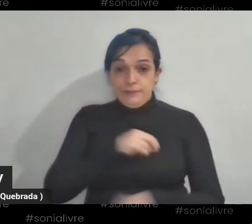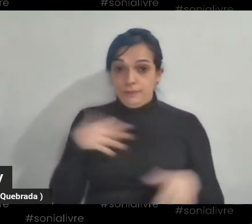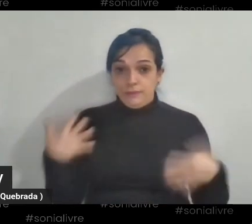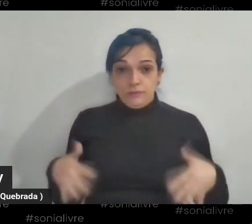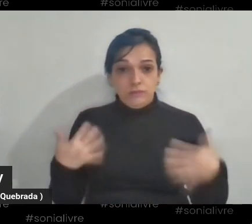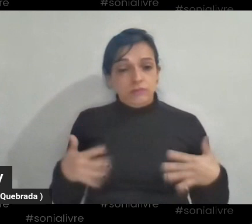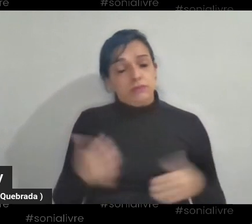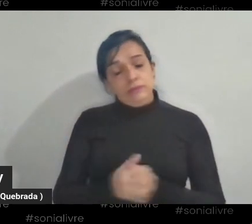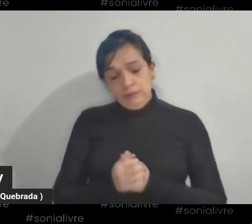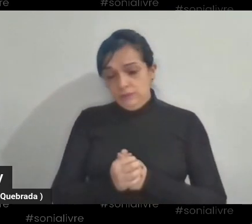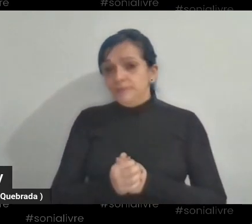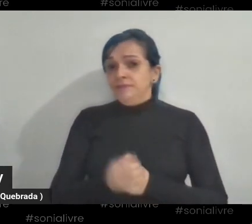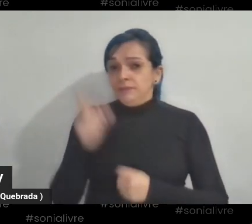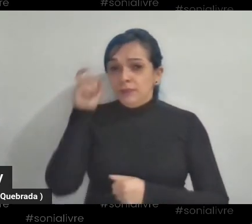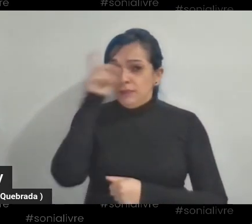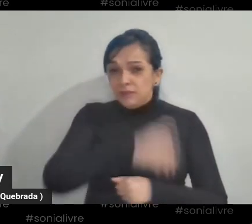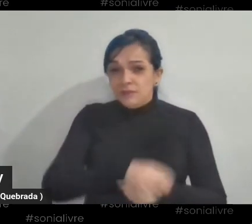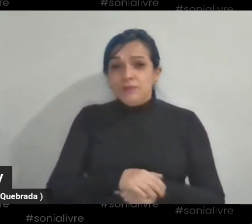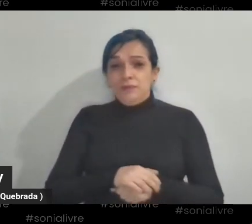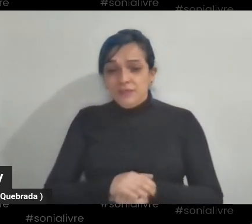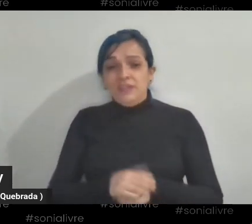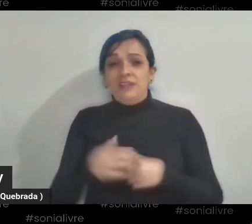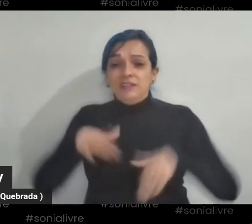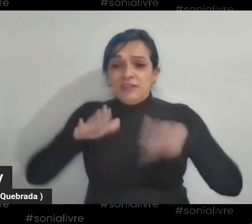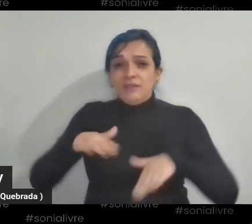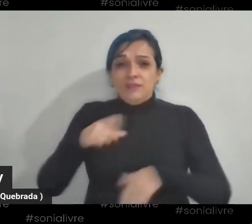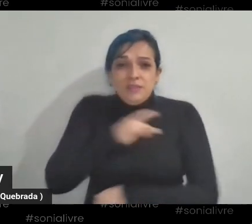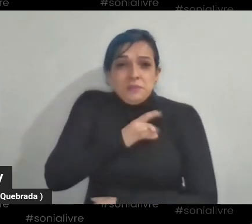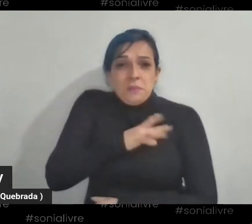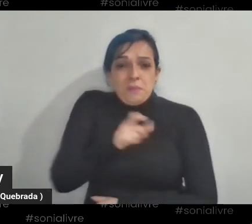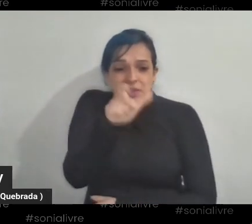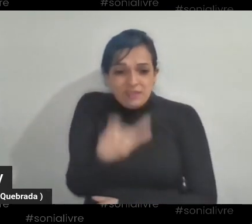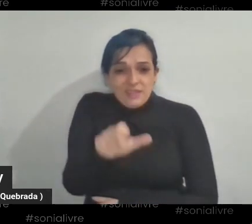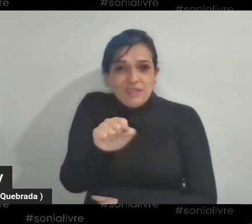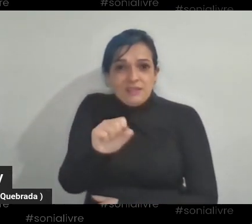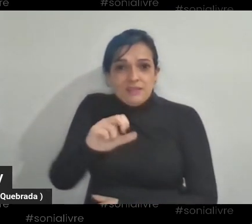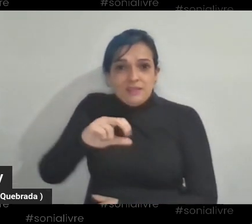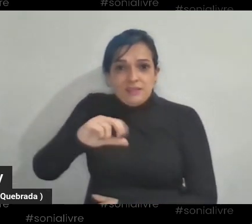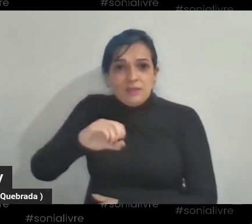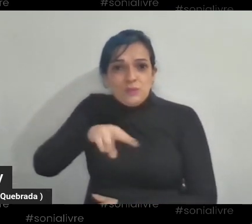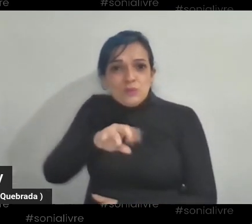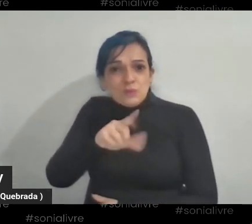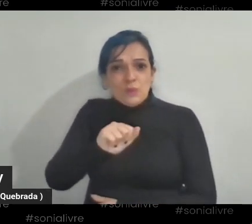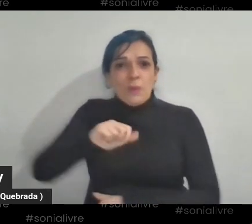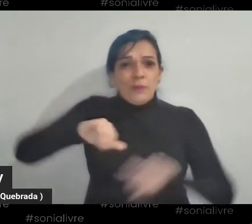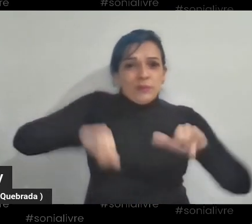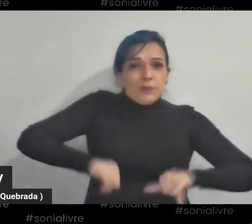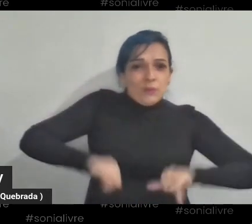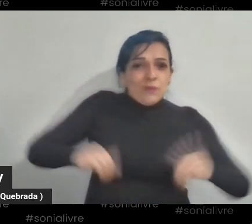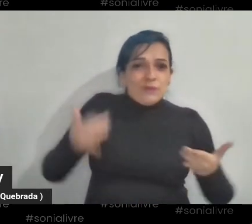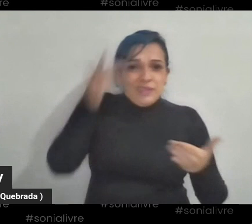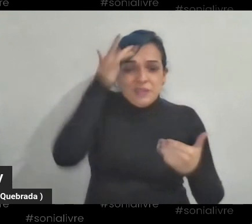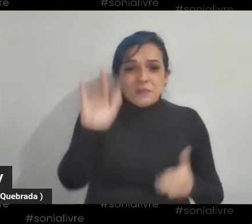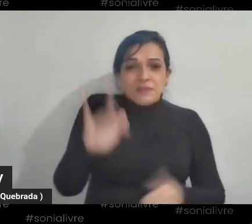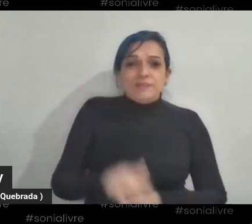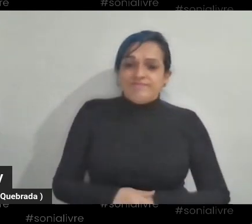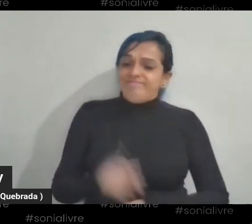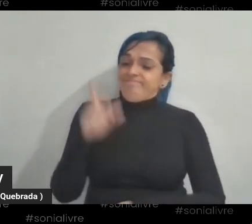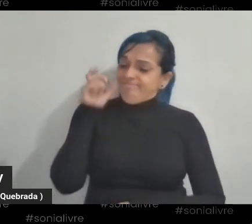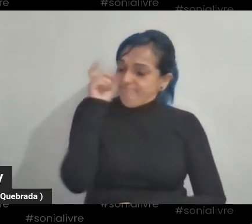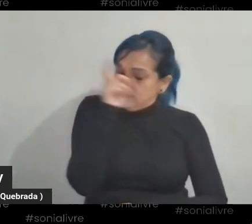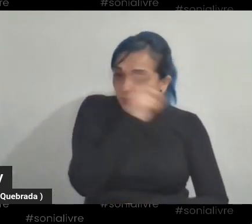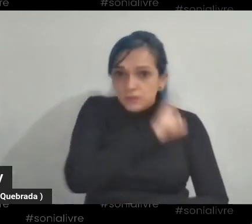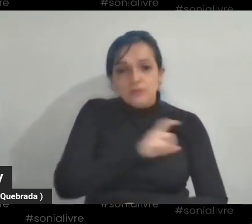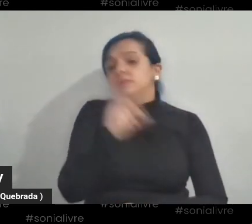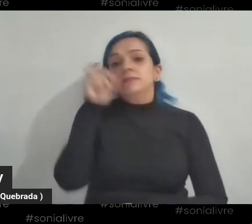se desesperava era o momento que a Sônia estava sofrendo alguma coisa lá, em algum lugar, não sabemos. Então, era difícil, foi bem difícil mesmo